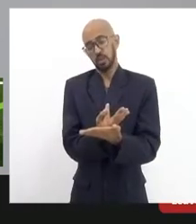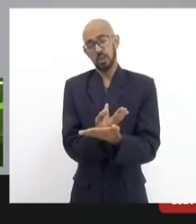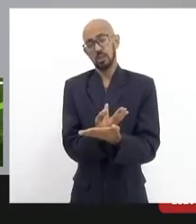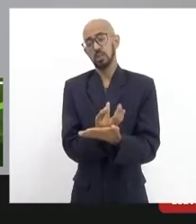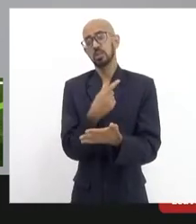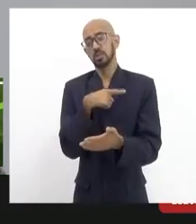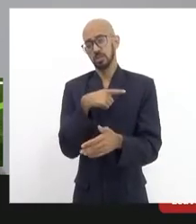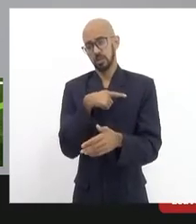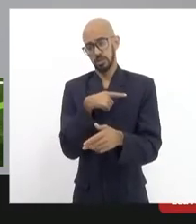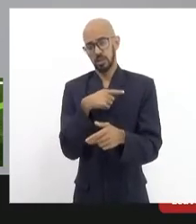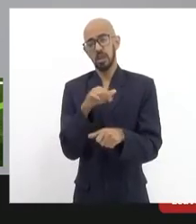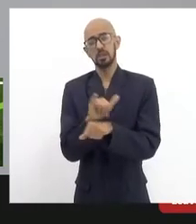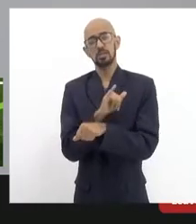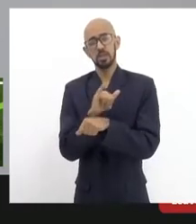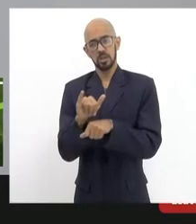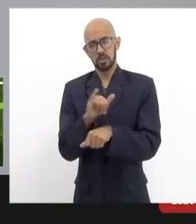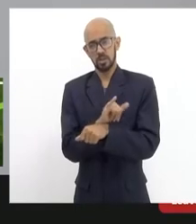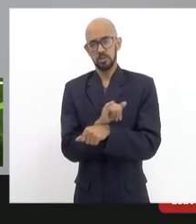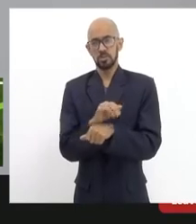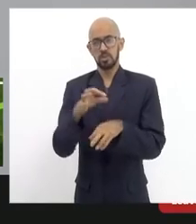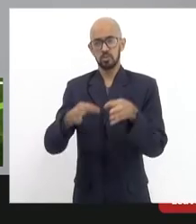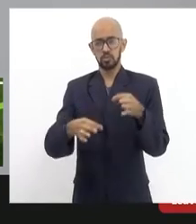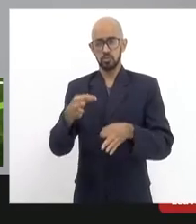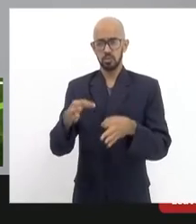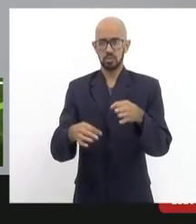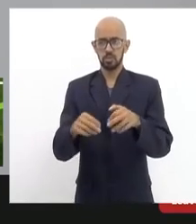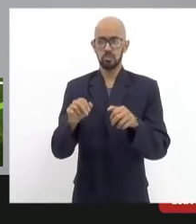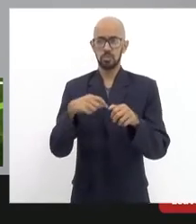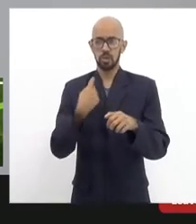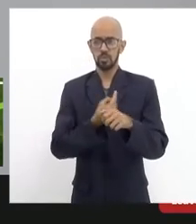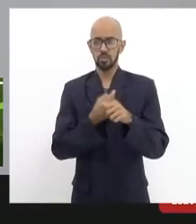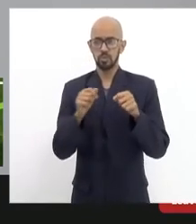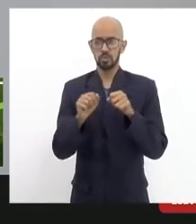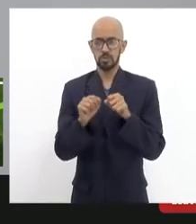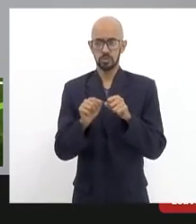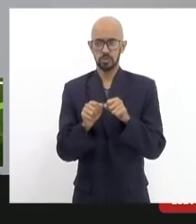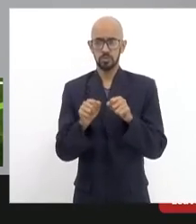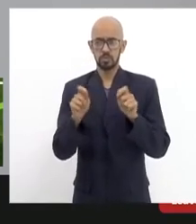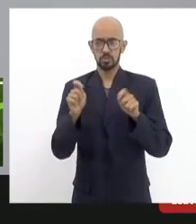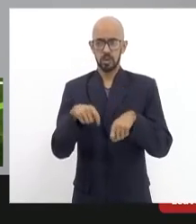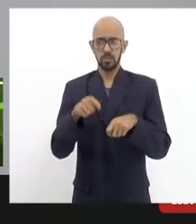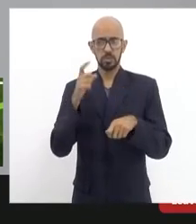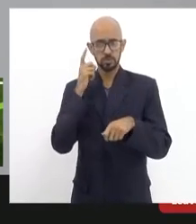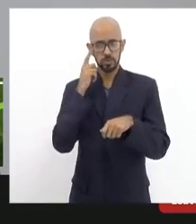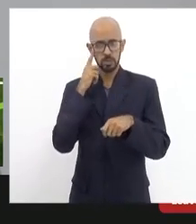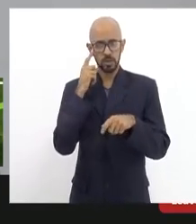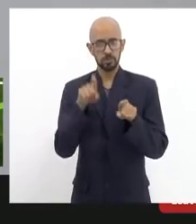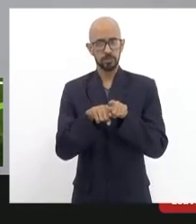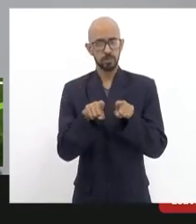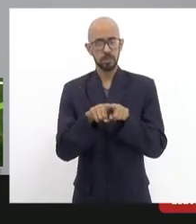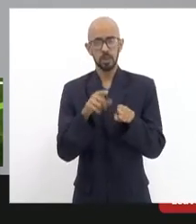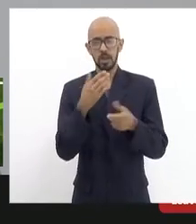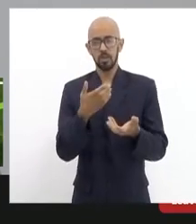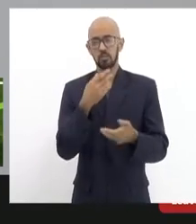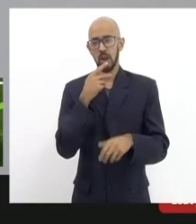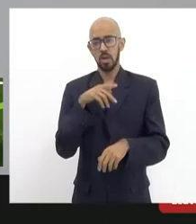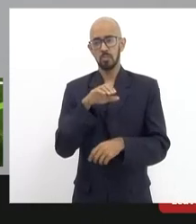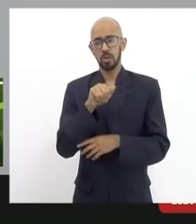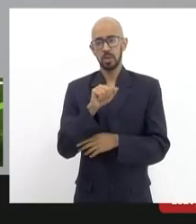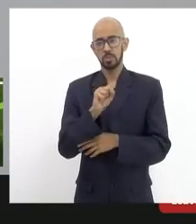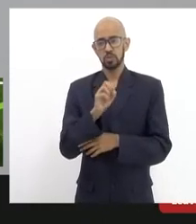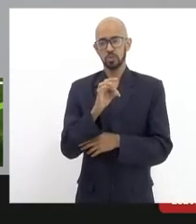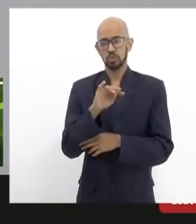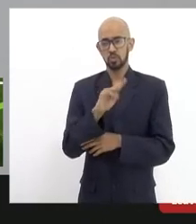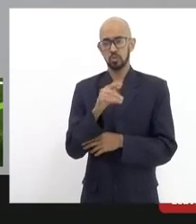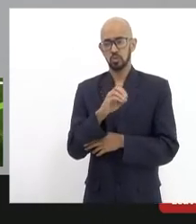então acho que são instrumentos que a gente pode também estudar e cogitar para ver se é possível eu queria dizer para o Castilho aqui que enquanto a